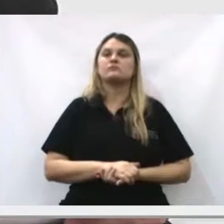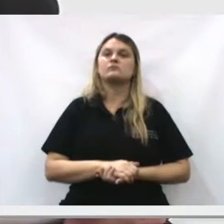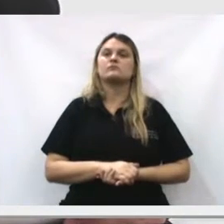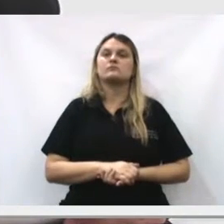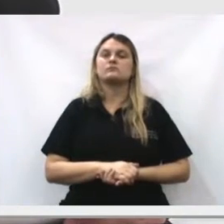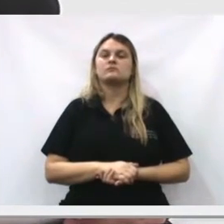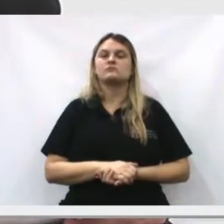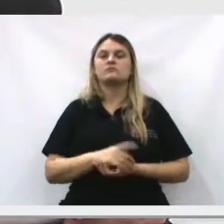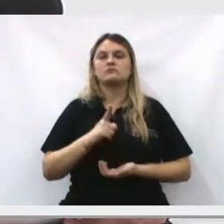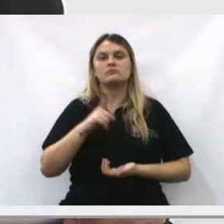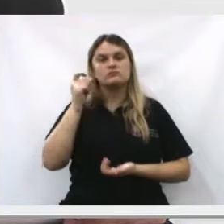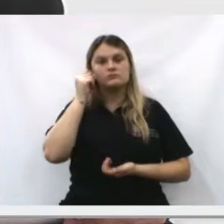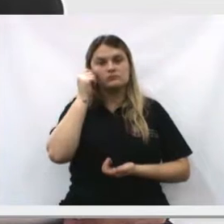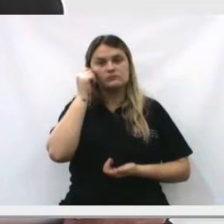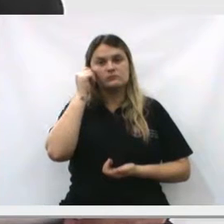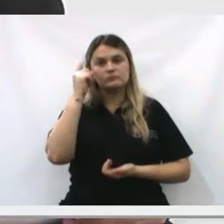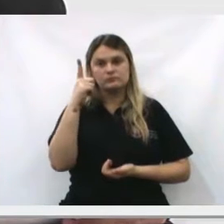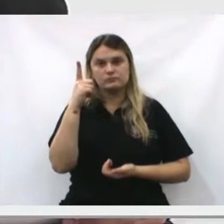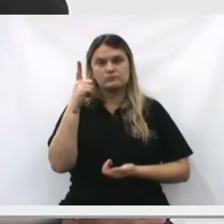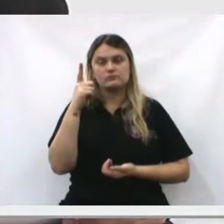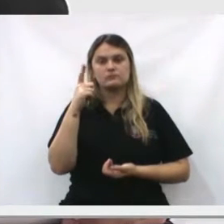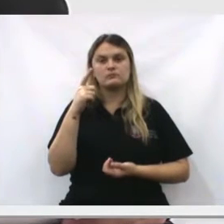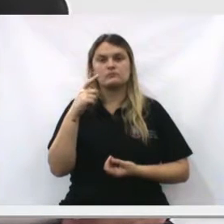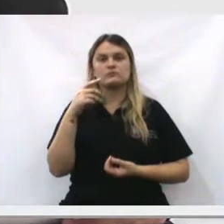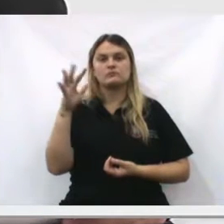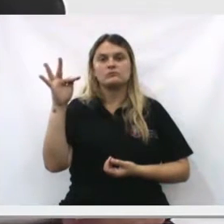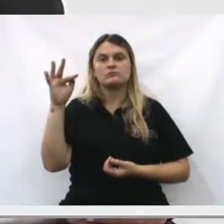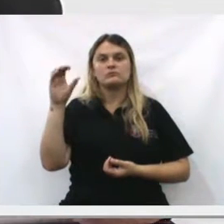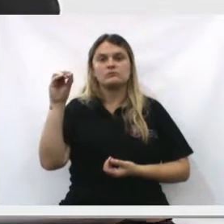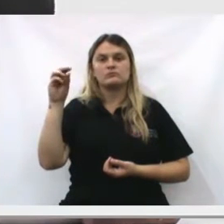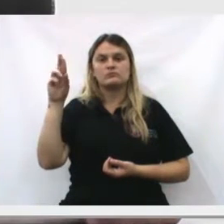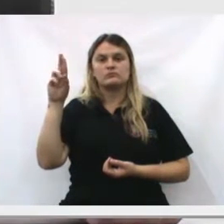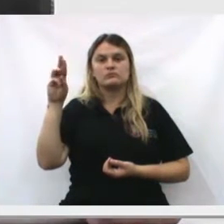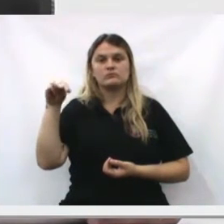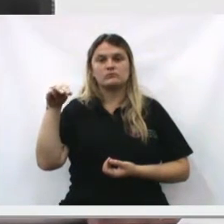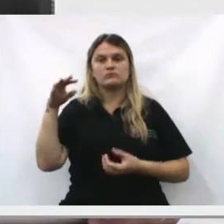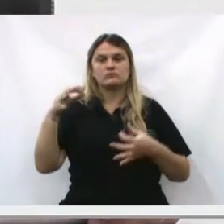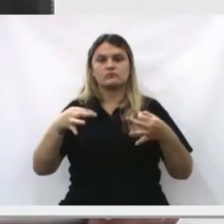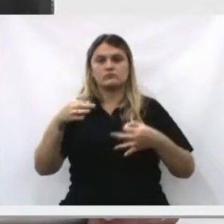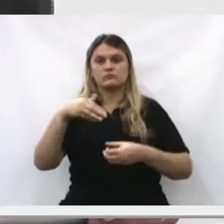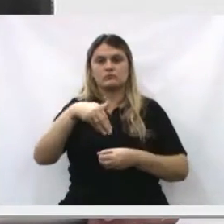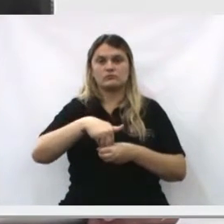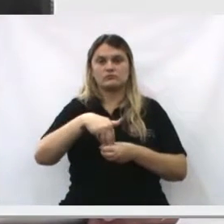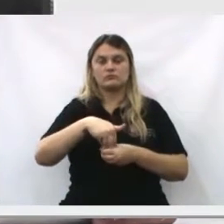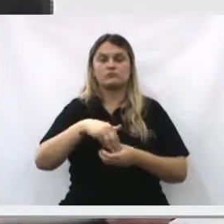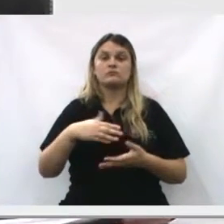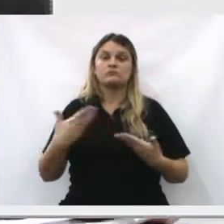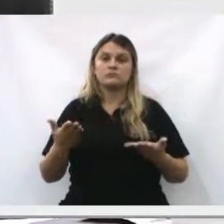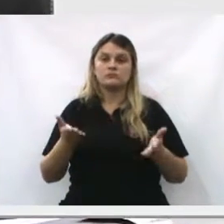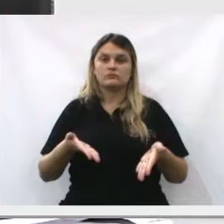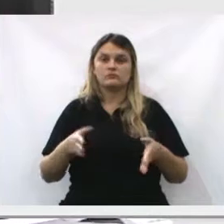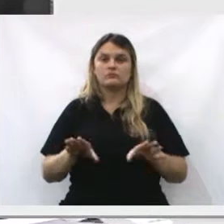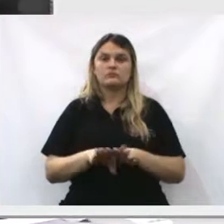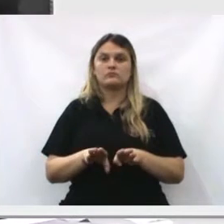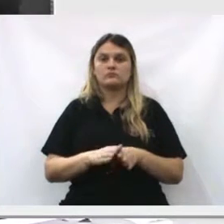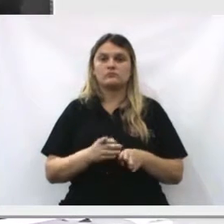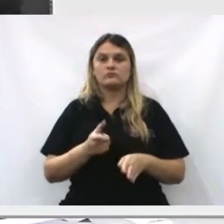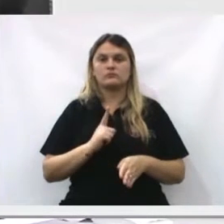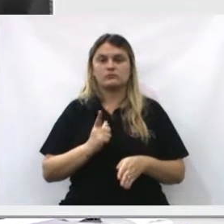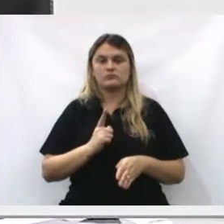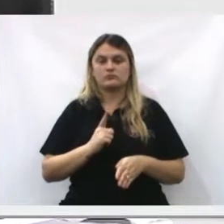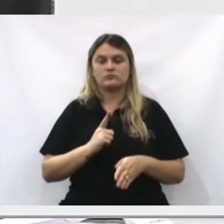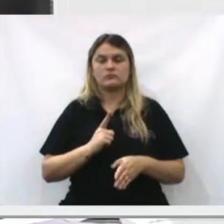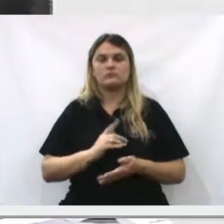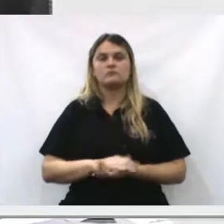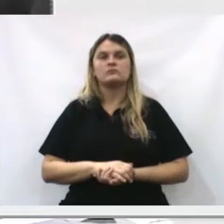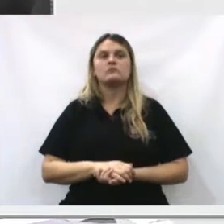lá, com a ideia aí do Fórum Eleitoral. Hoje, nós também